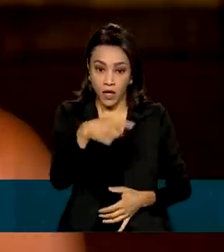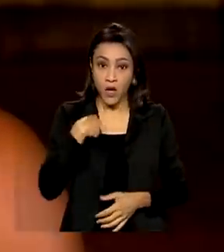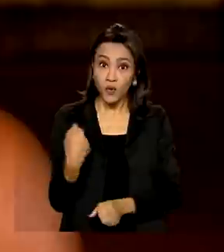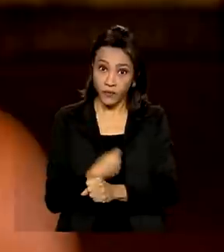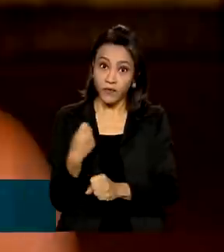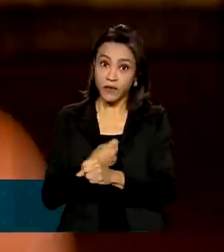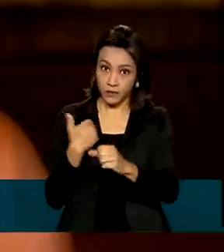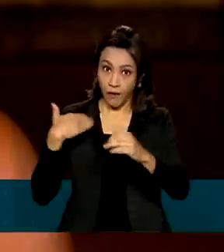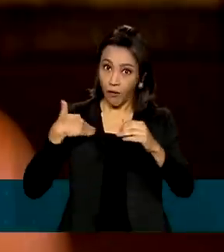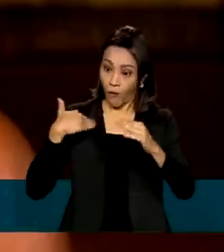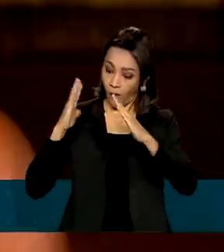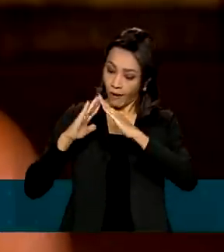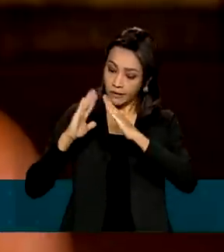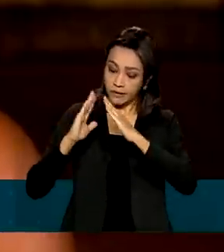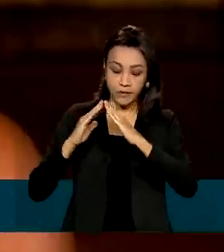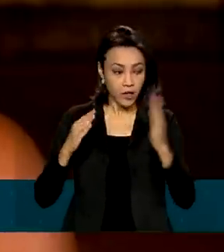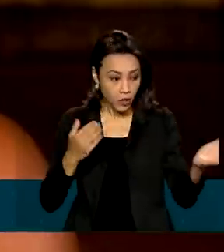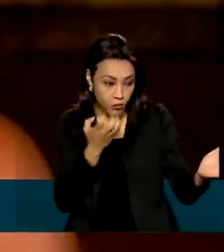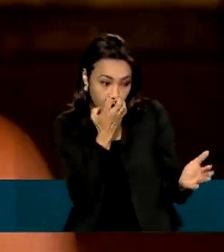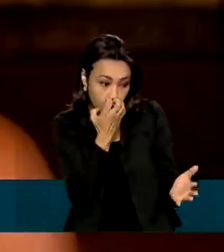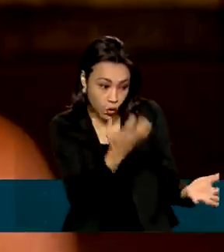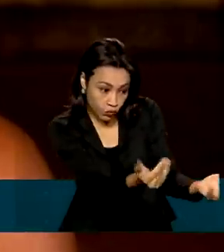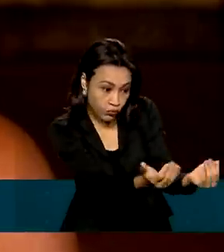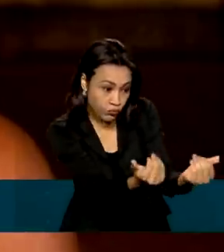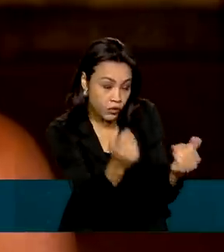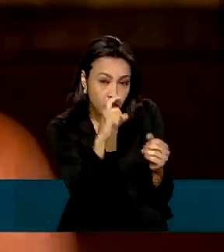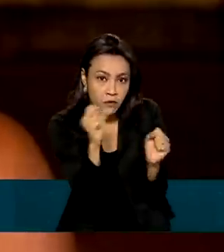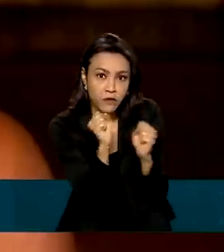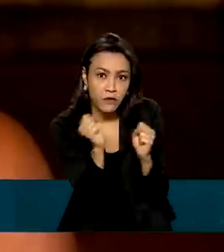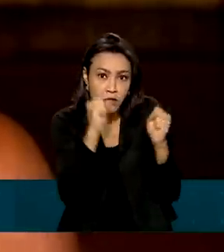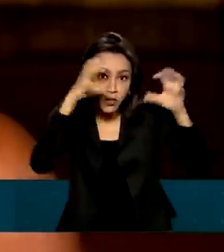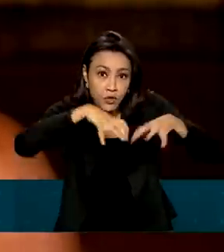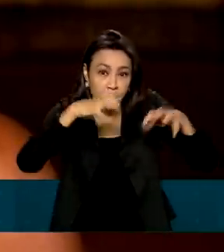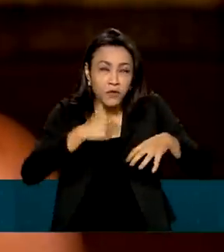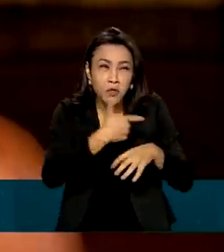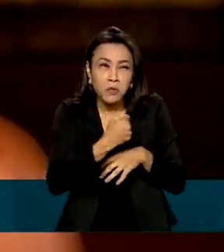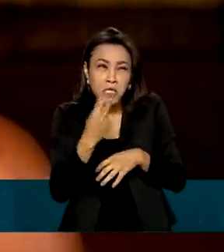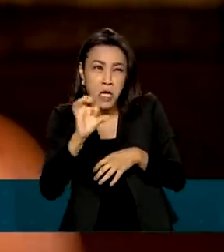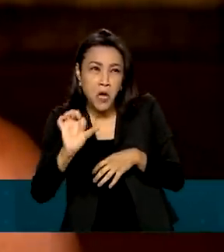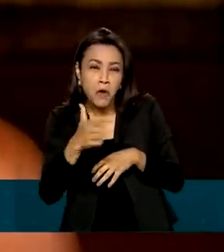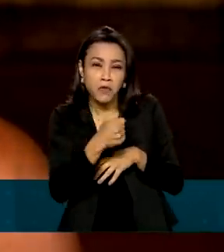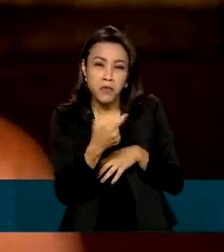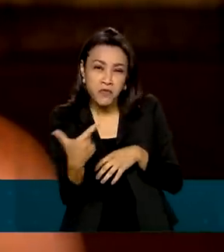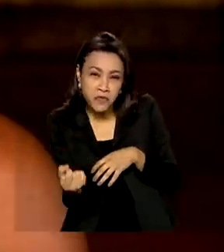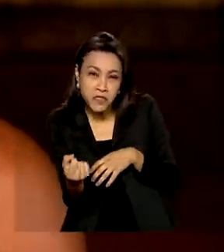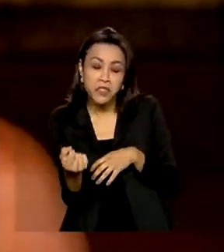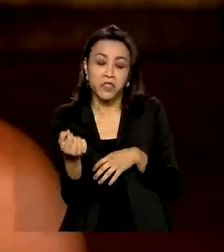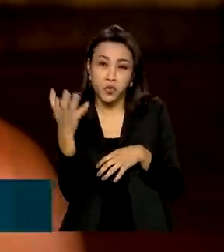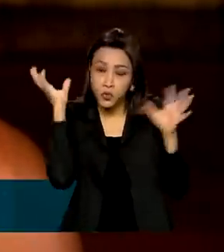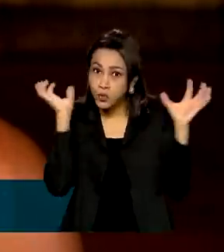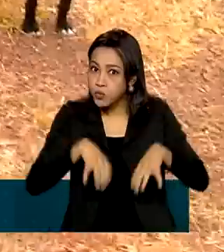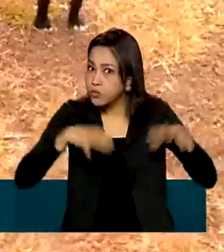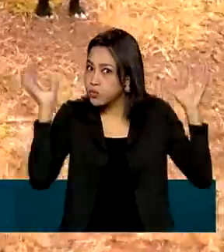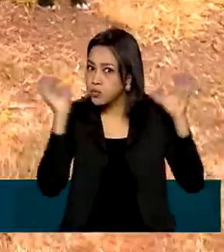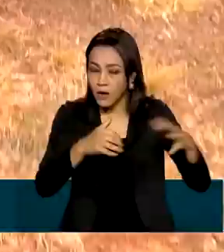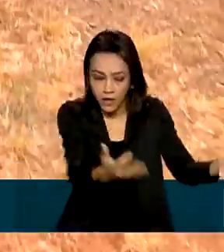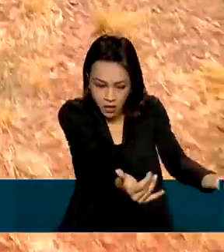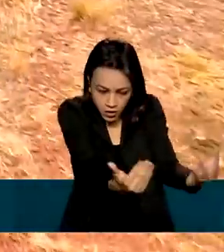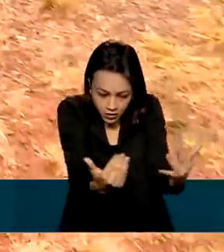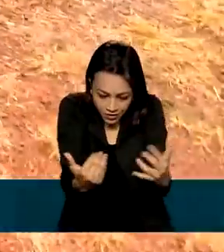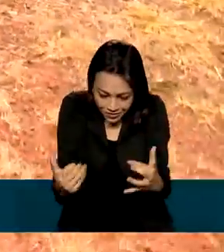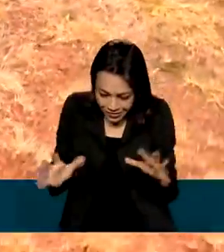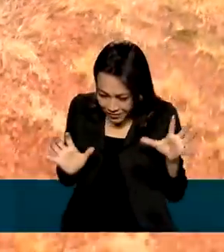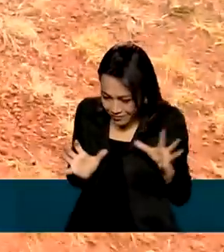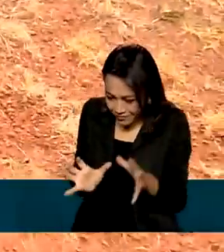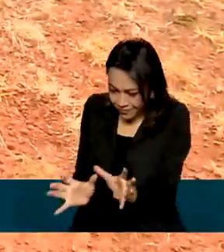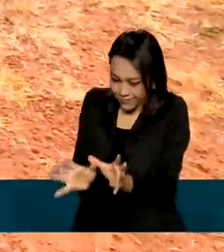comunitária para os cachorros passarem o inverno, que estava chovendo muito em 2019, 2020 e 2021. Foi chuva boa. Muitos dos